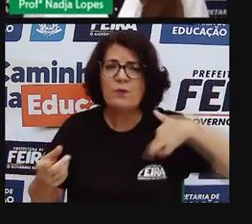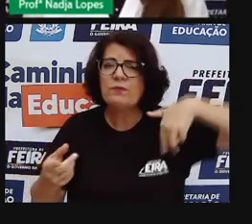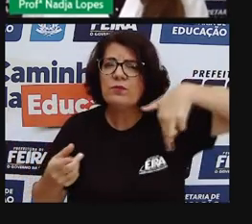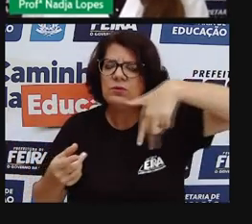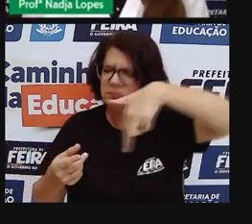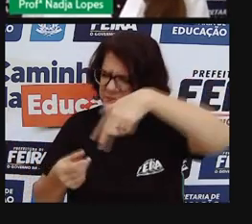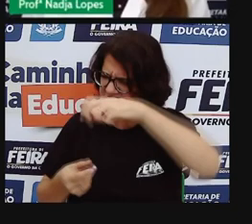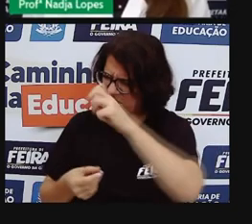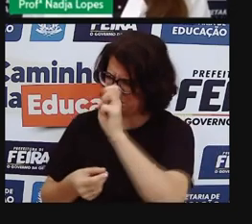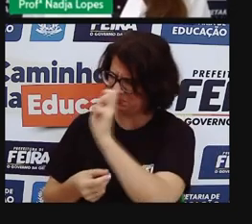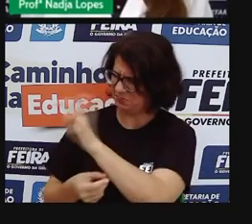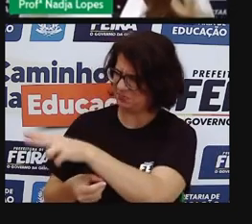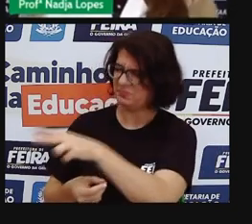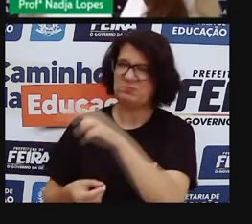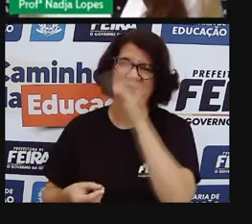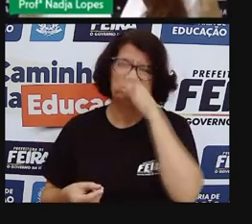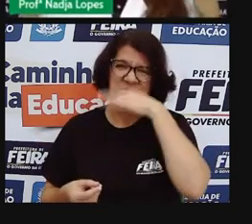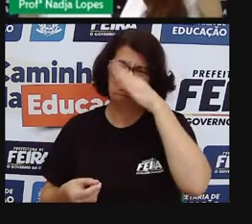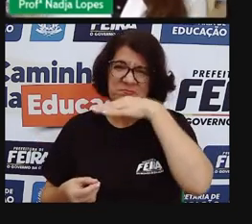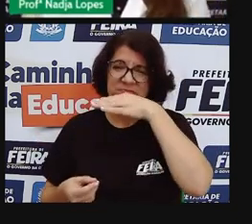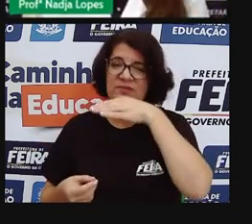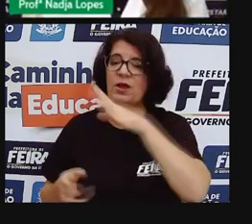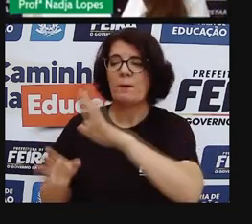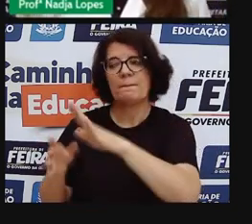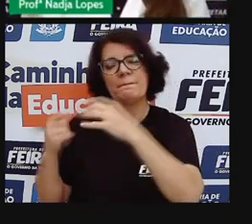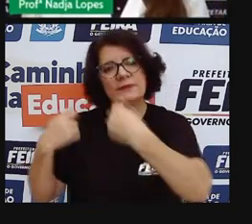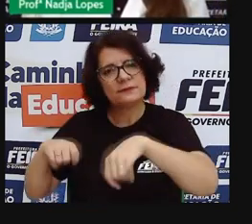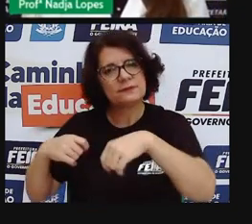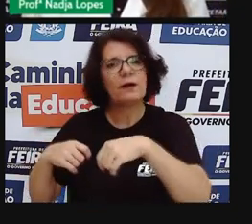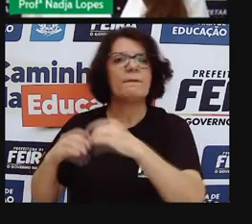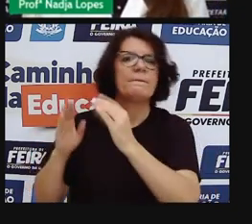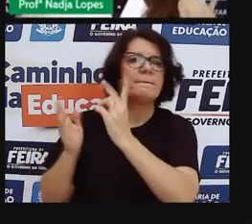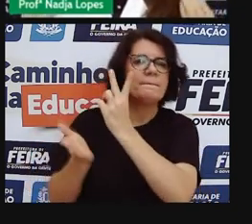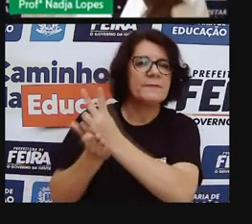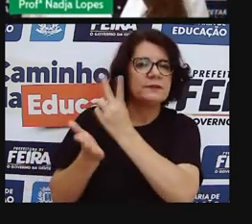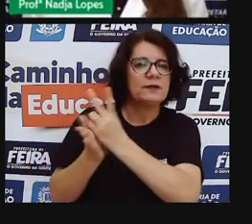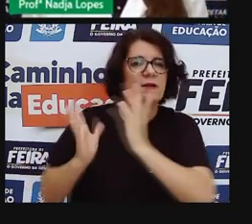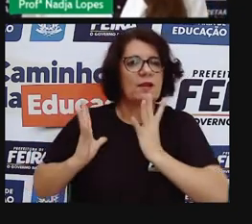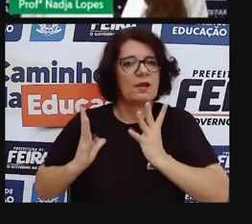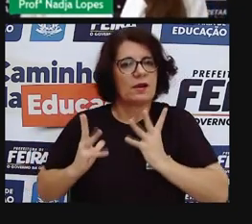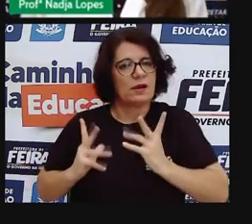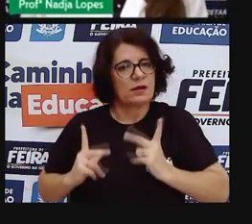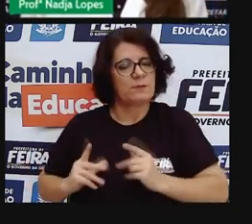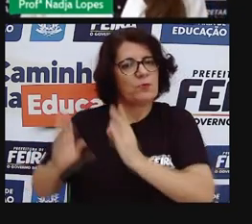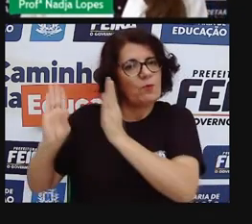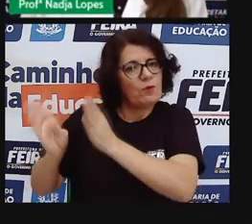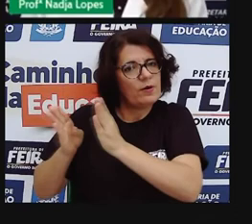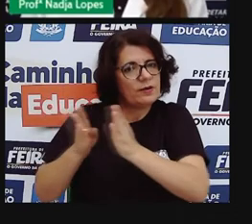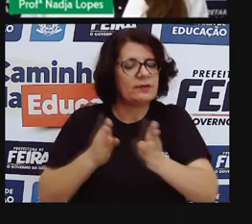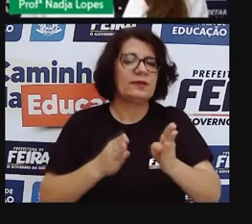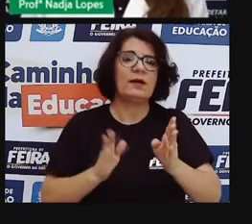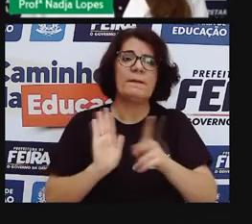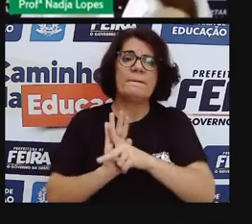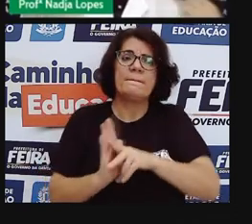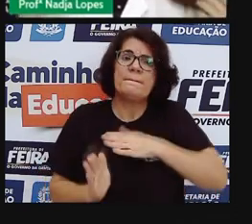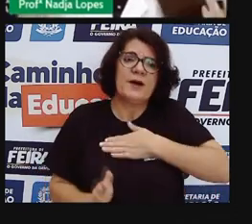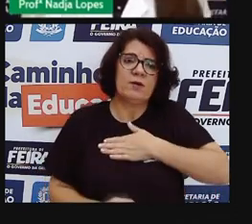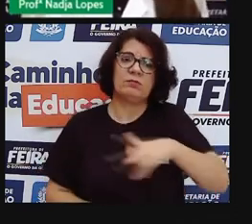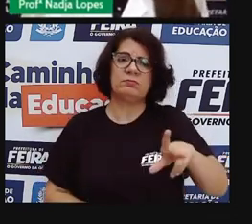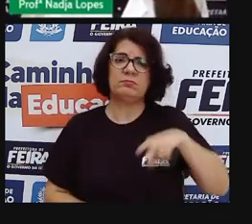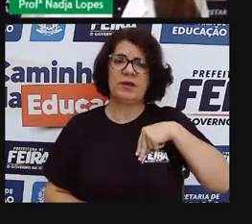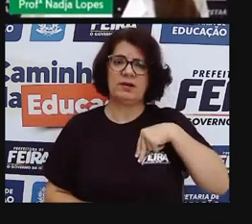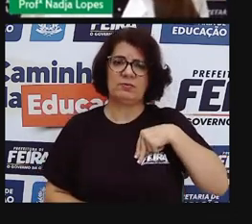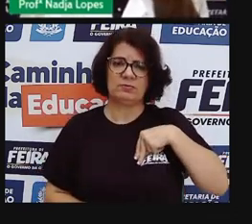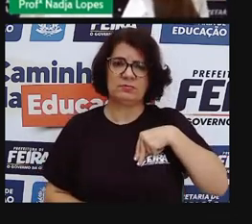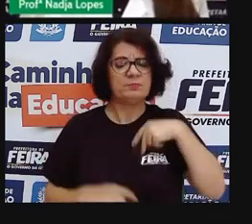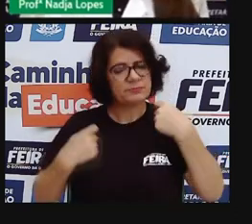no chão de qualquer jeito, então manter o ambiente de trabalho organizado é entender que aquilo ali é meu, que ali é fonte da